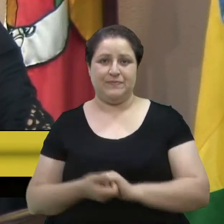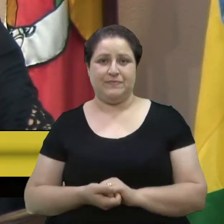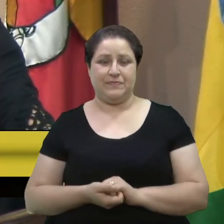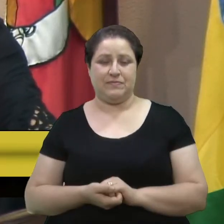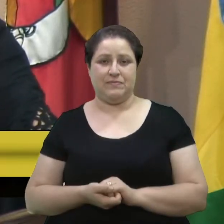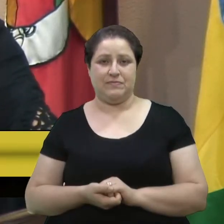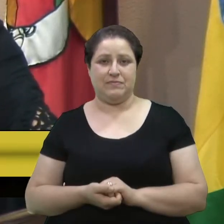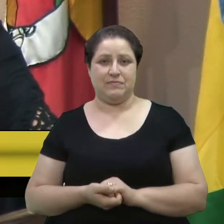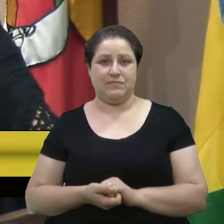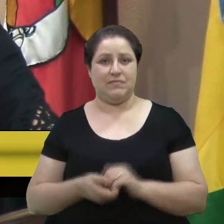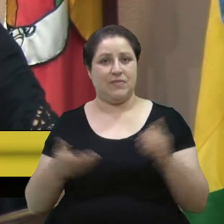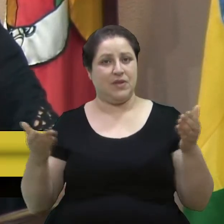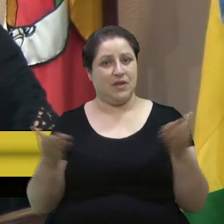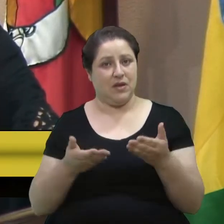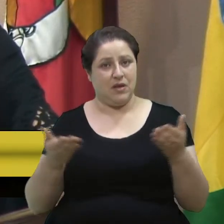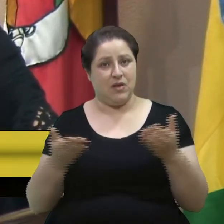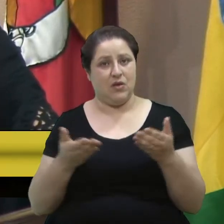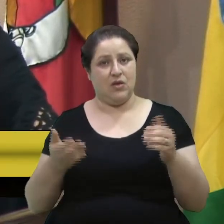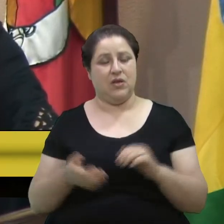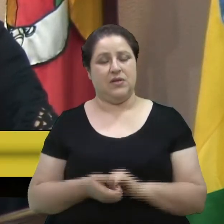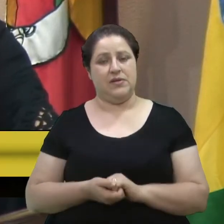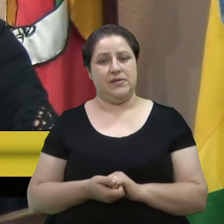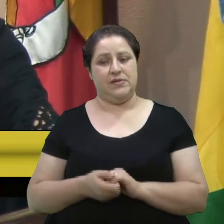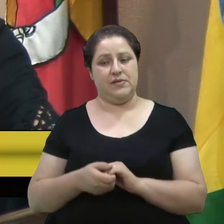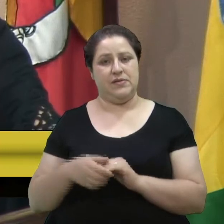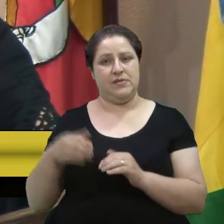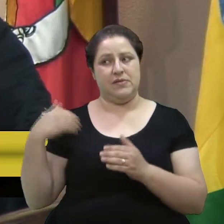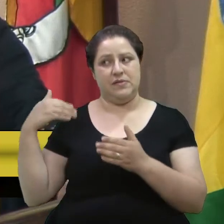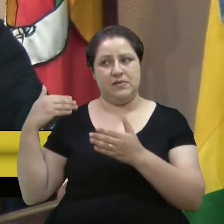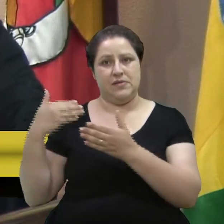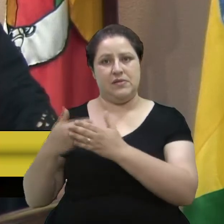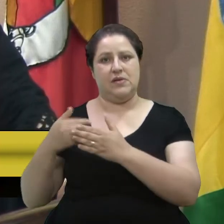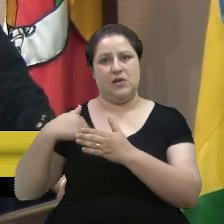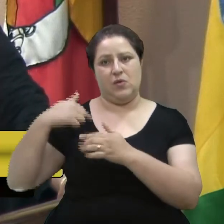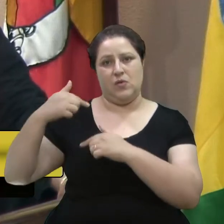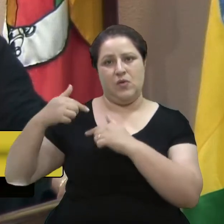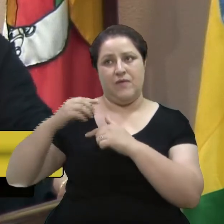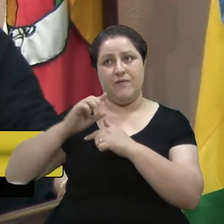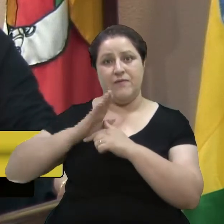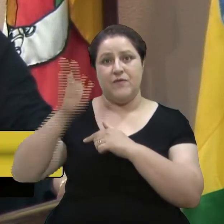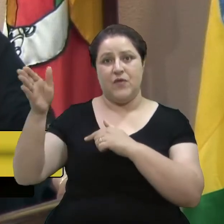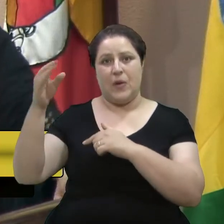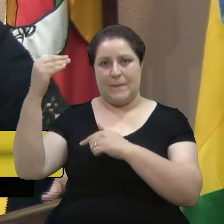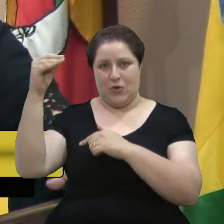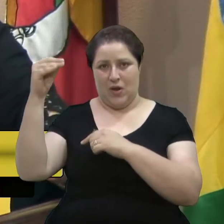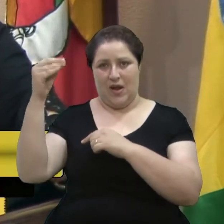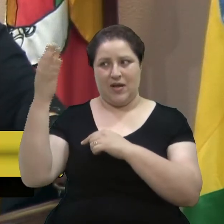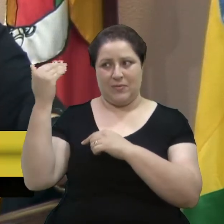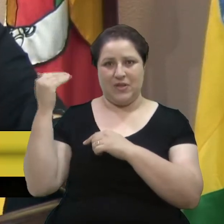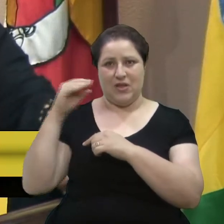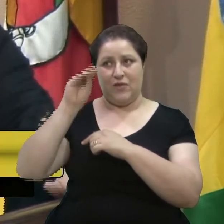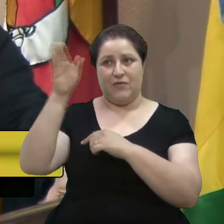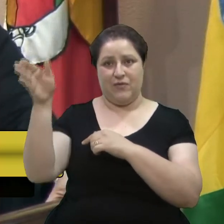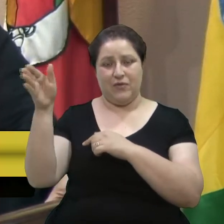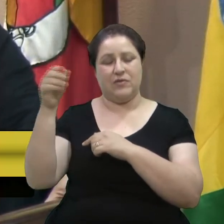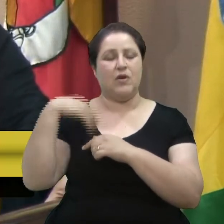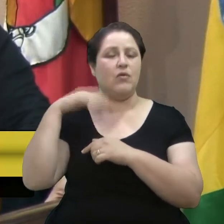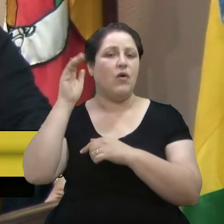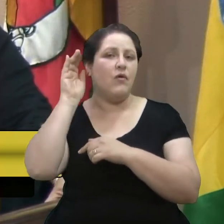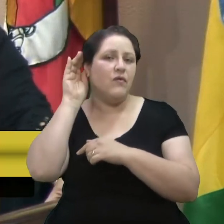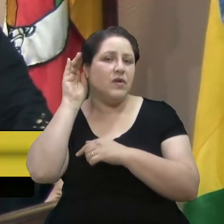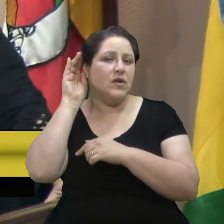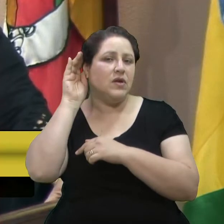E agora, nesses dias que eu estive em Porto Alegre também, ouvindo